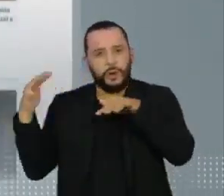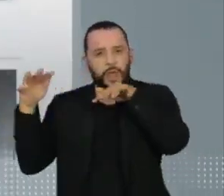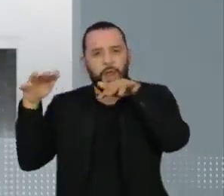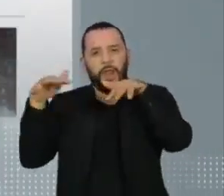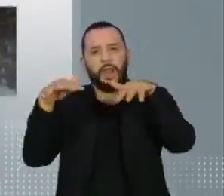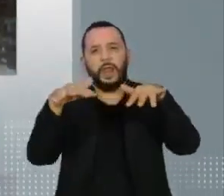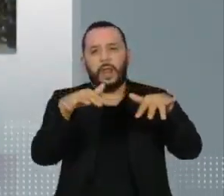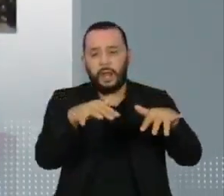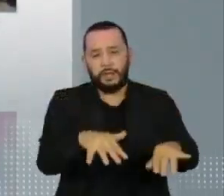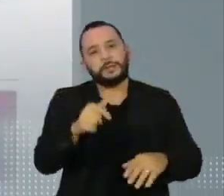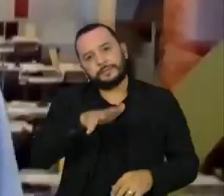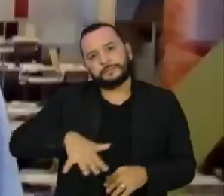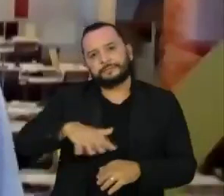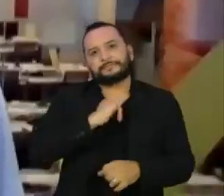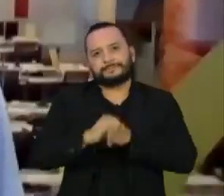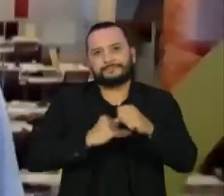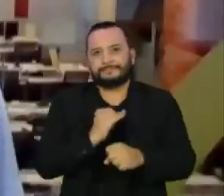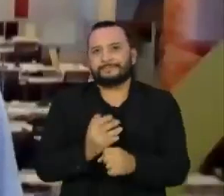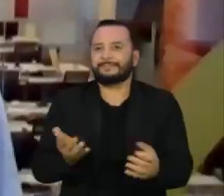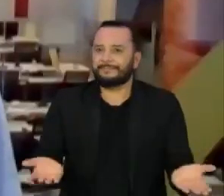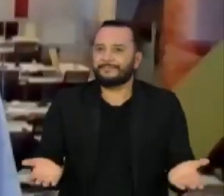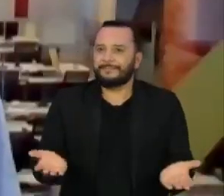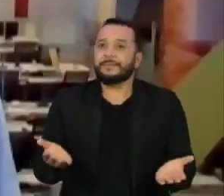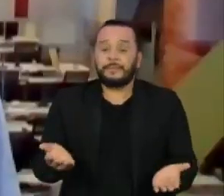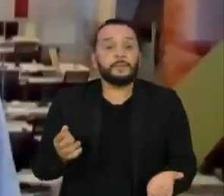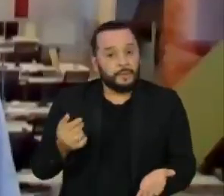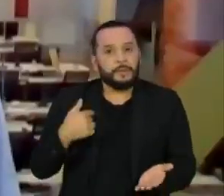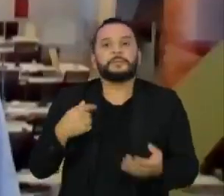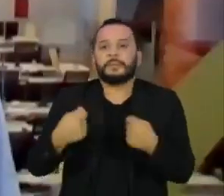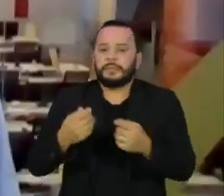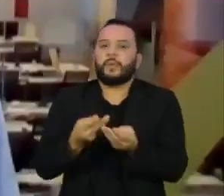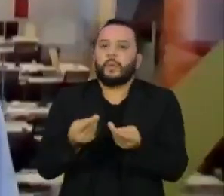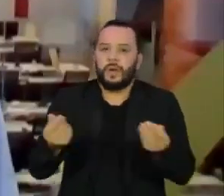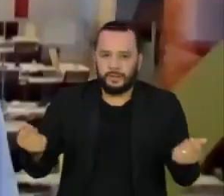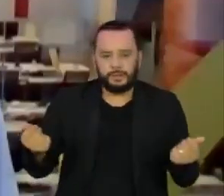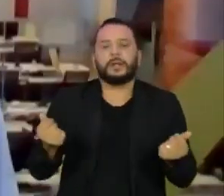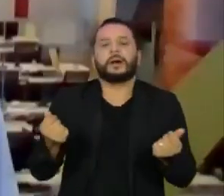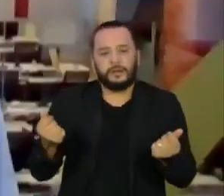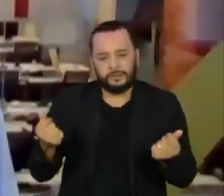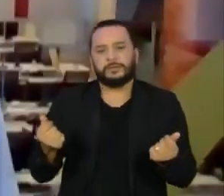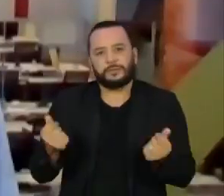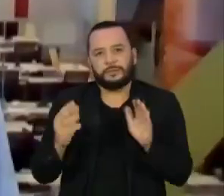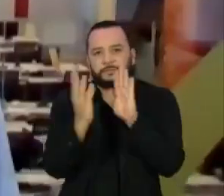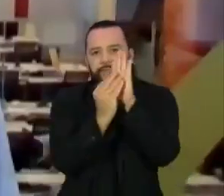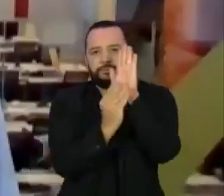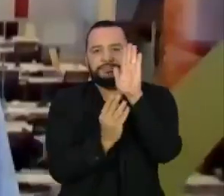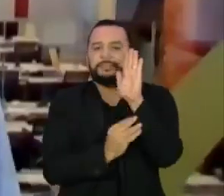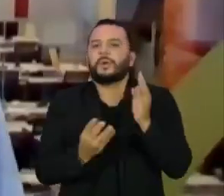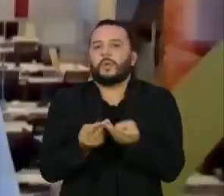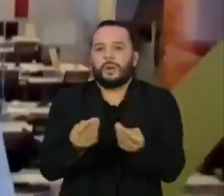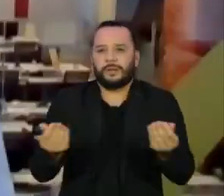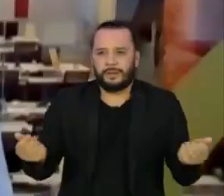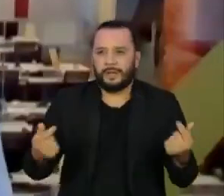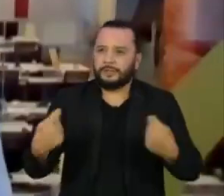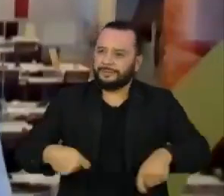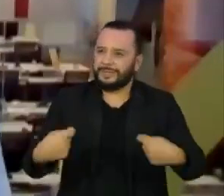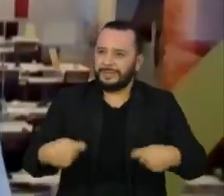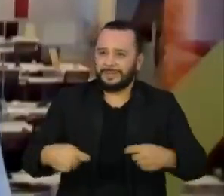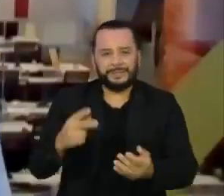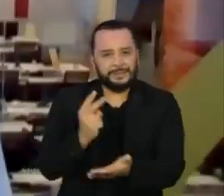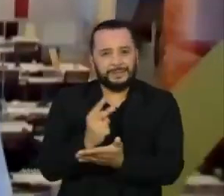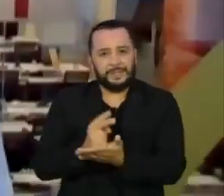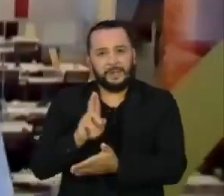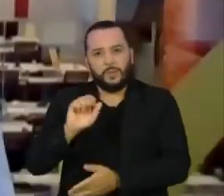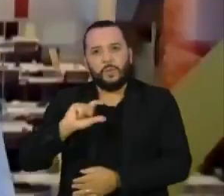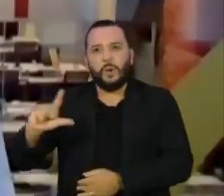conteúdo no ambiente digital. Uma coisa que nunca pode faltar é a qualidade do conteúdo. E eu acho que essa qualidade do conteúdo, tanto o